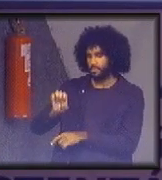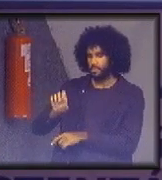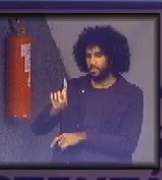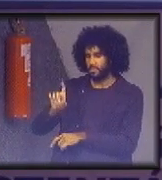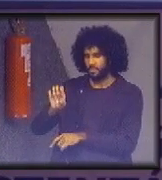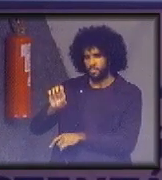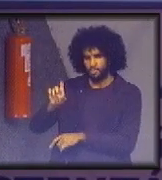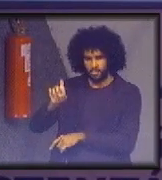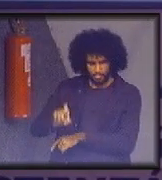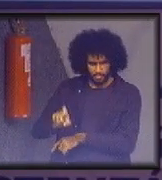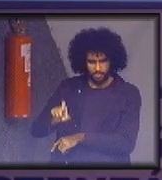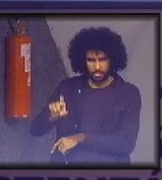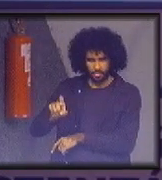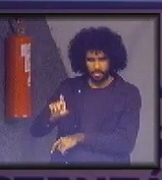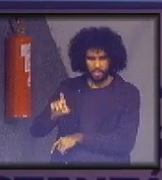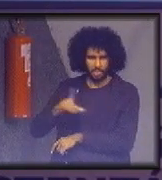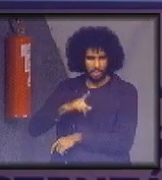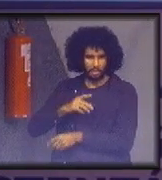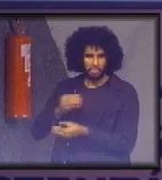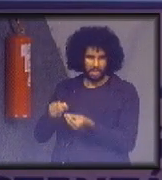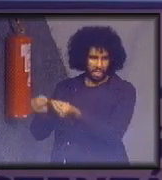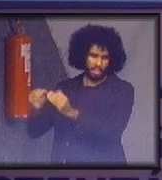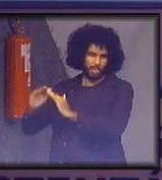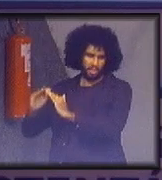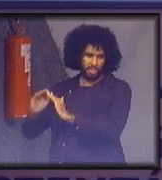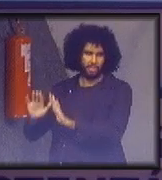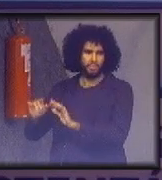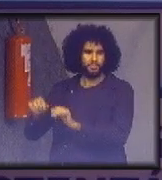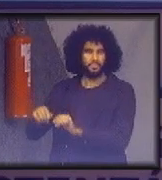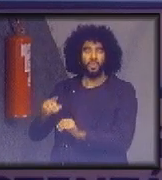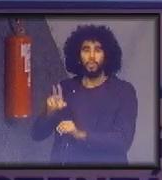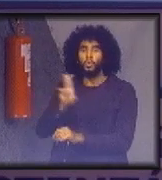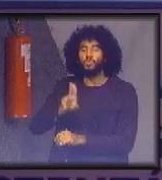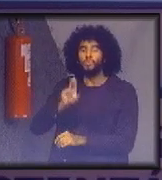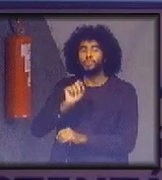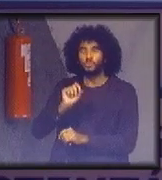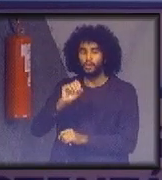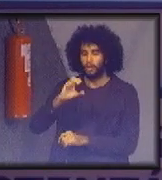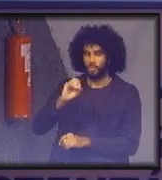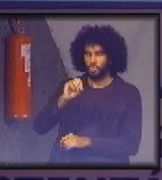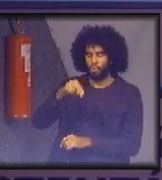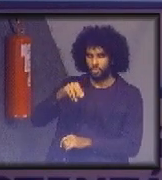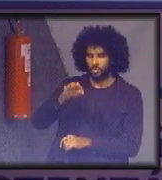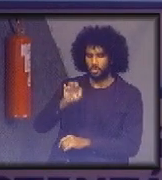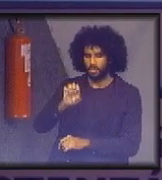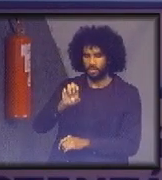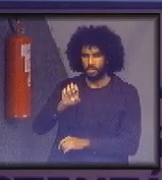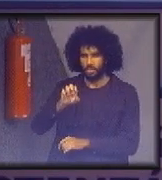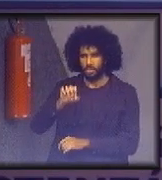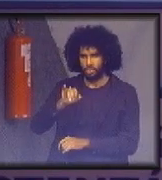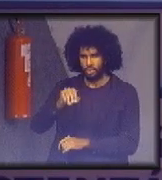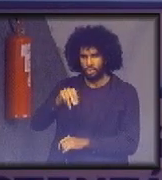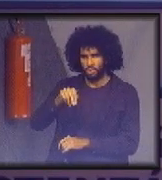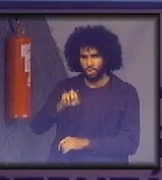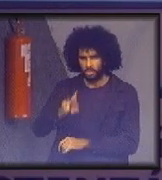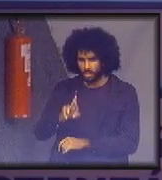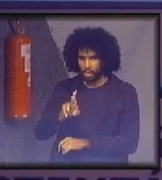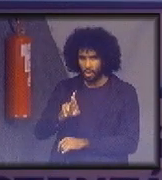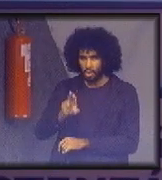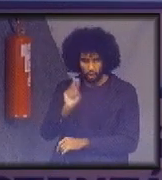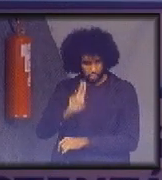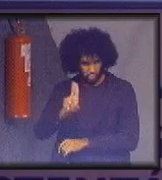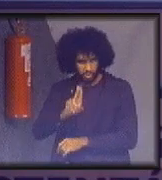tem aqui no Brasil. Essa entrega é feita em um container reutilizável, esse container fica na casa do cliente.